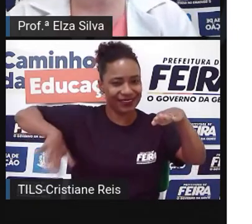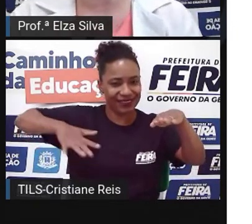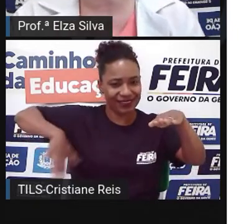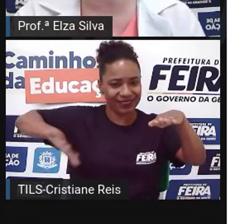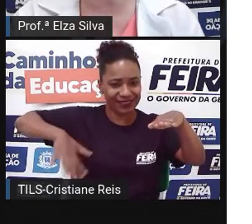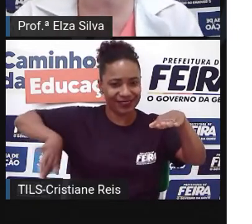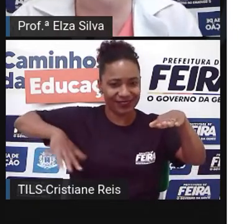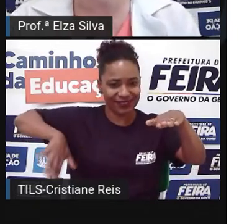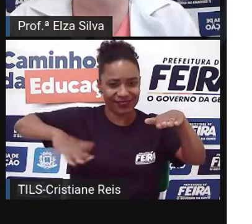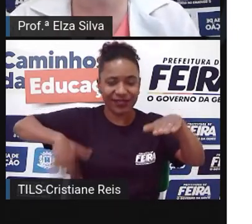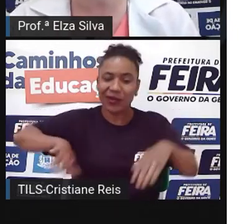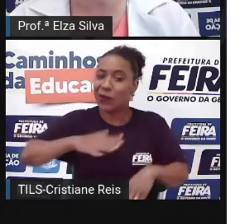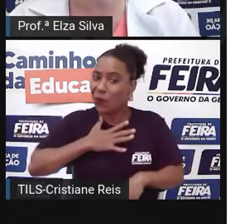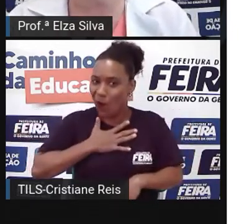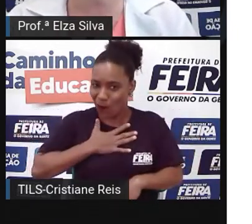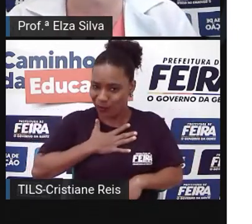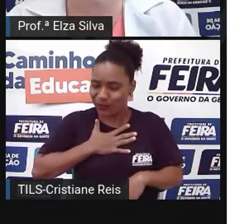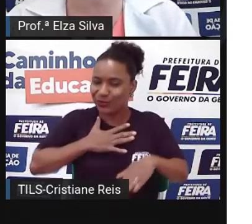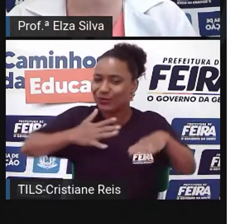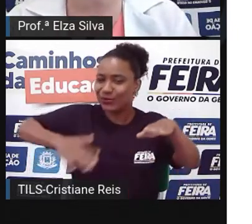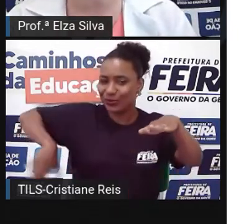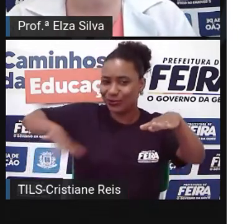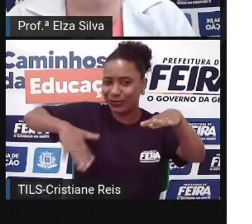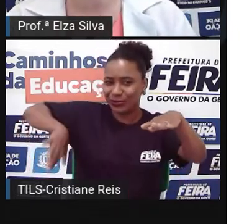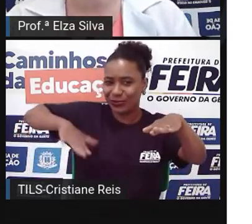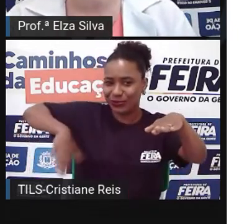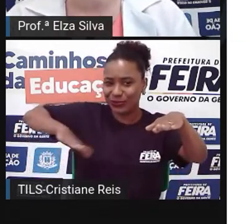it Eu gosto muito de nadar And you?